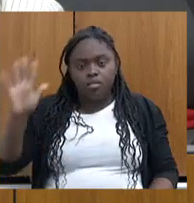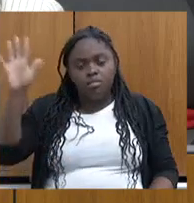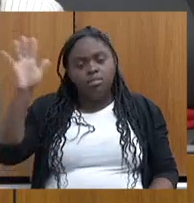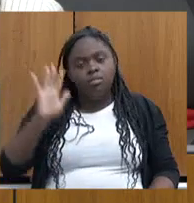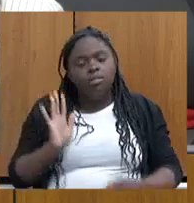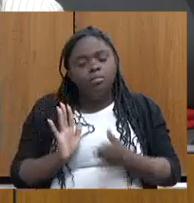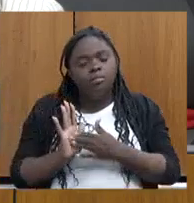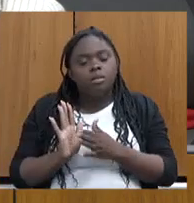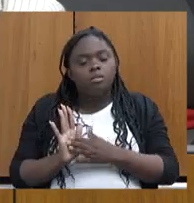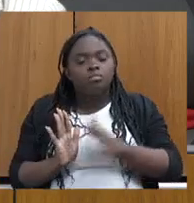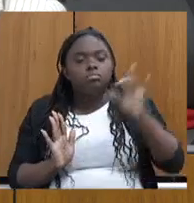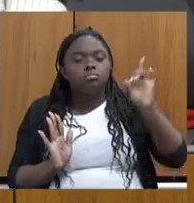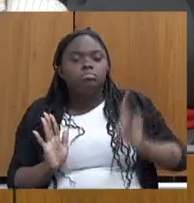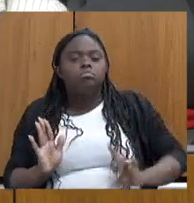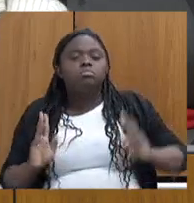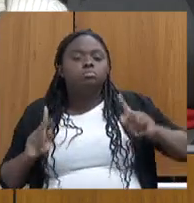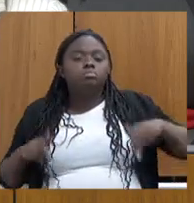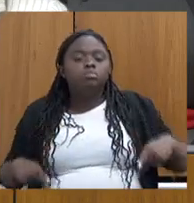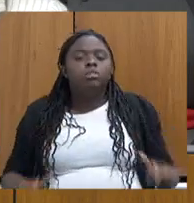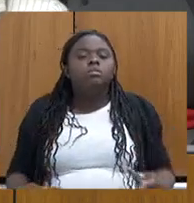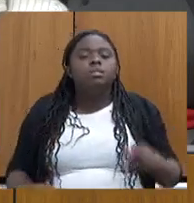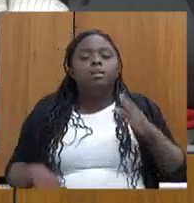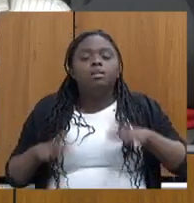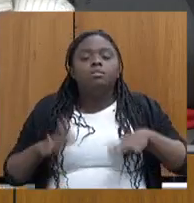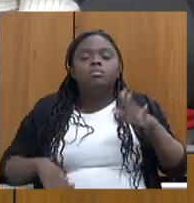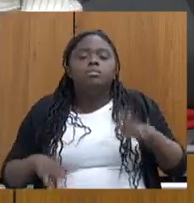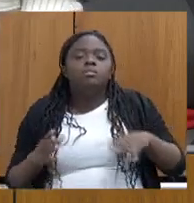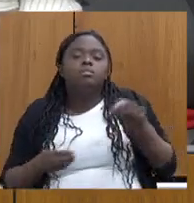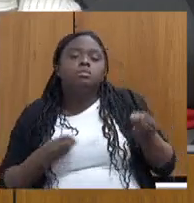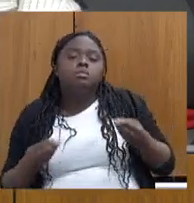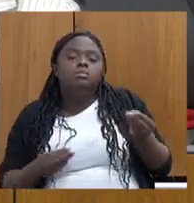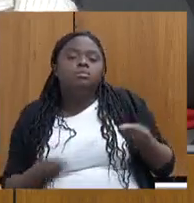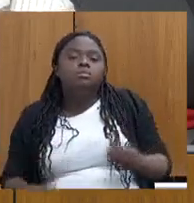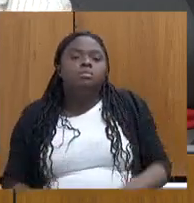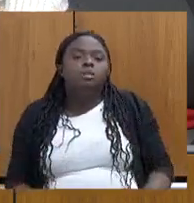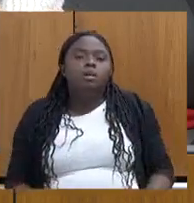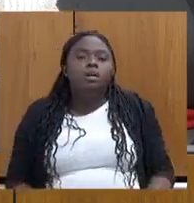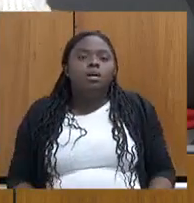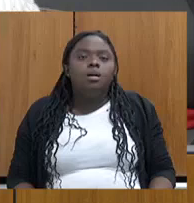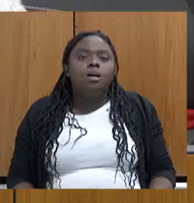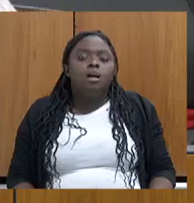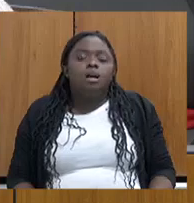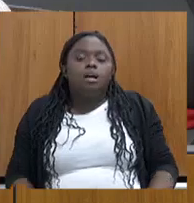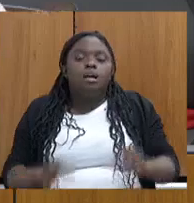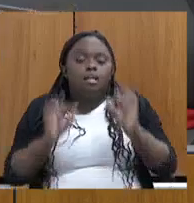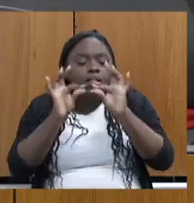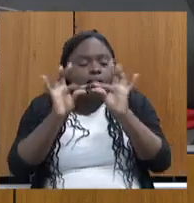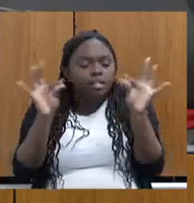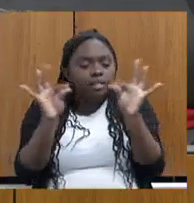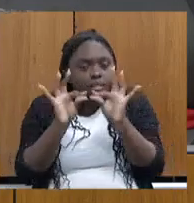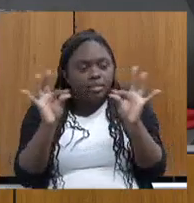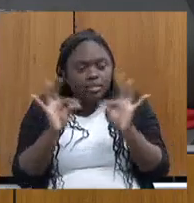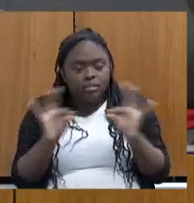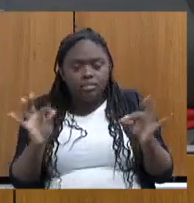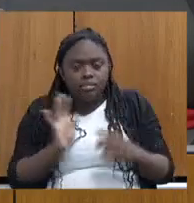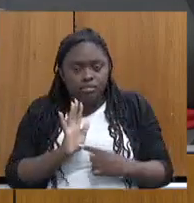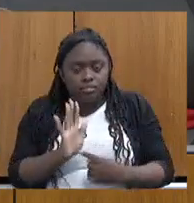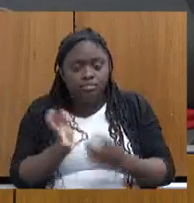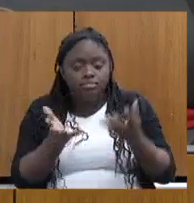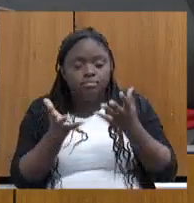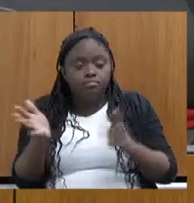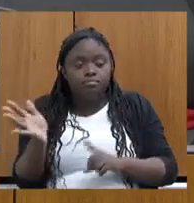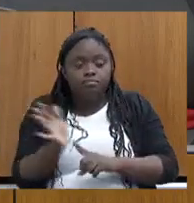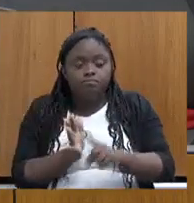pauta de direitos humanos, que fica, às vezes, nas transversais, e ela perpassa... Quero reforçar a